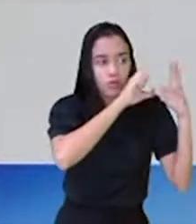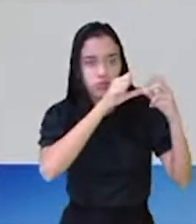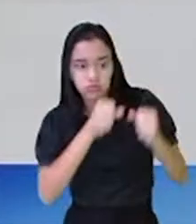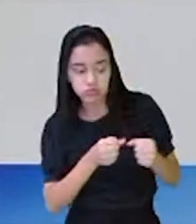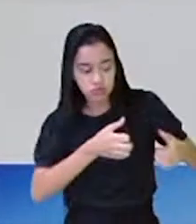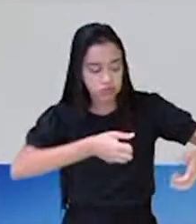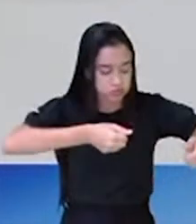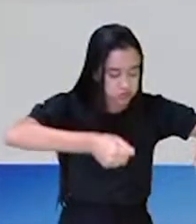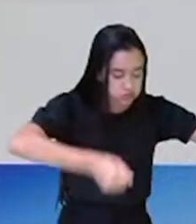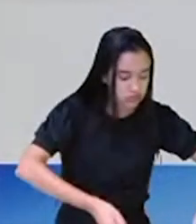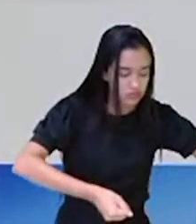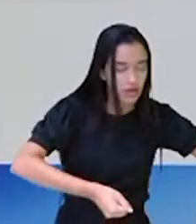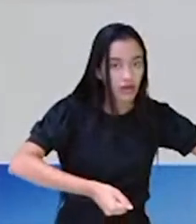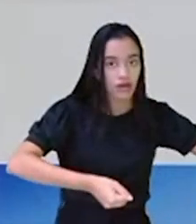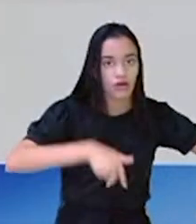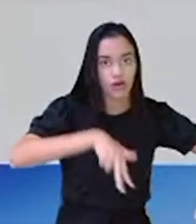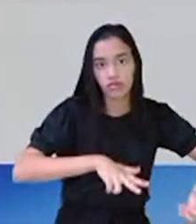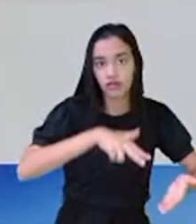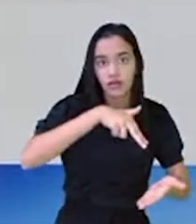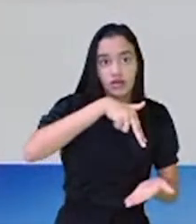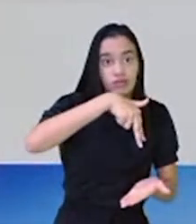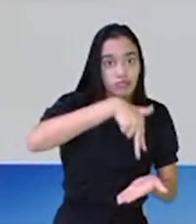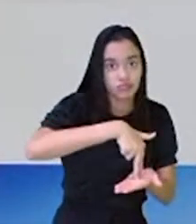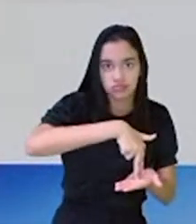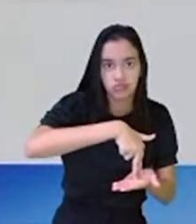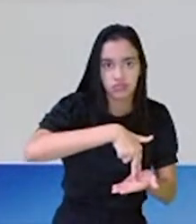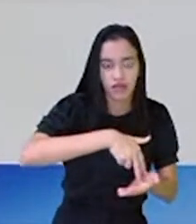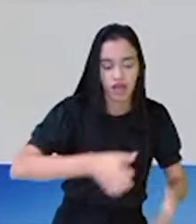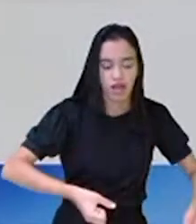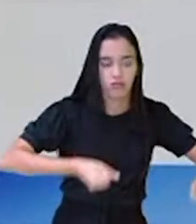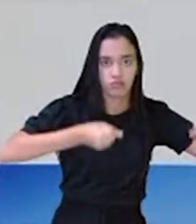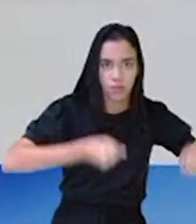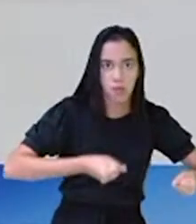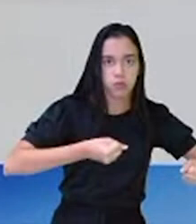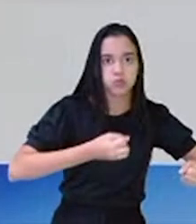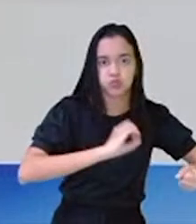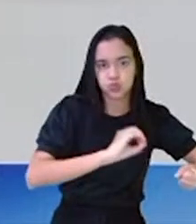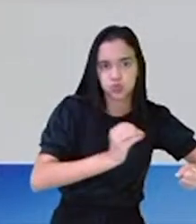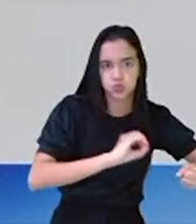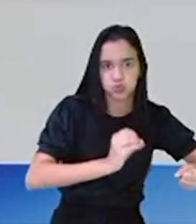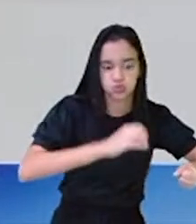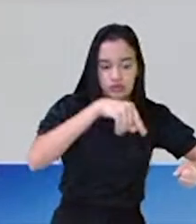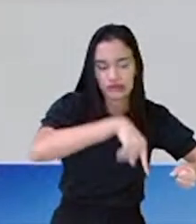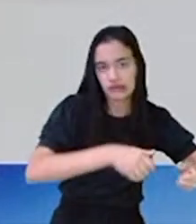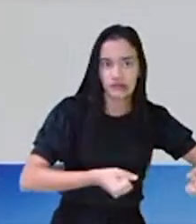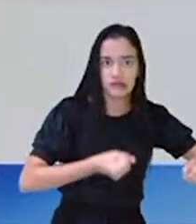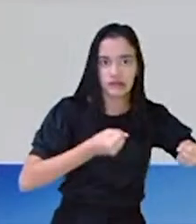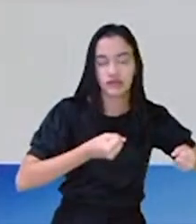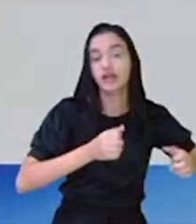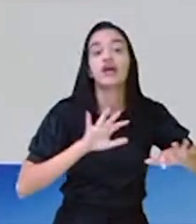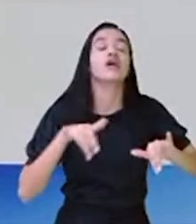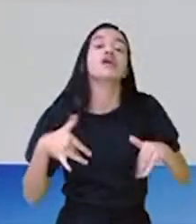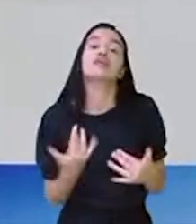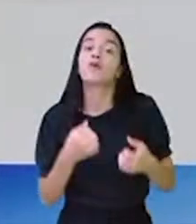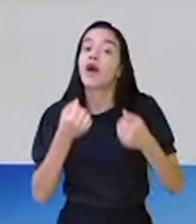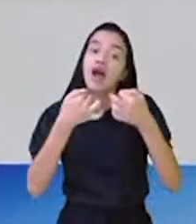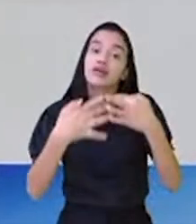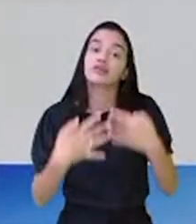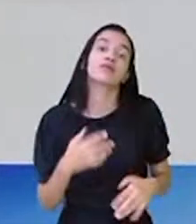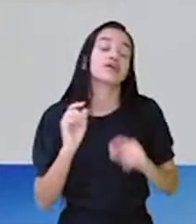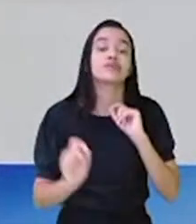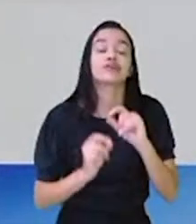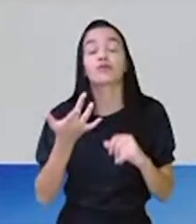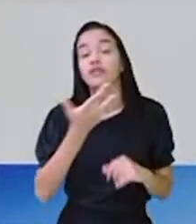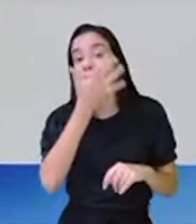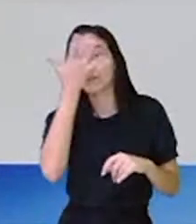vazio não põe em pé. Não se põe em pé. Saco vazio não se põe em pé. Para mim, a explicação desse ditado é